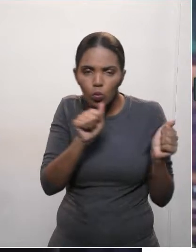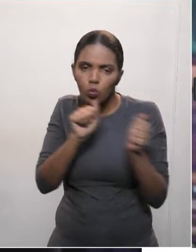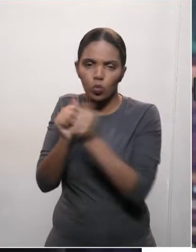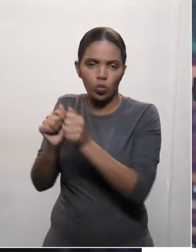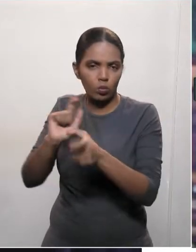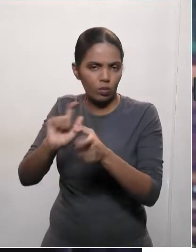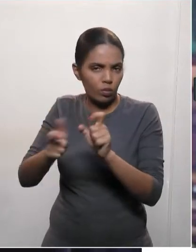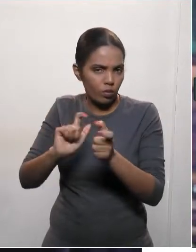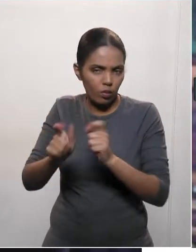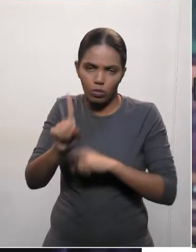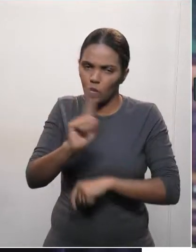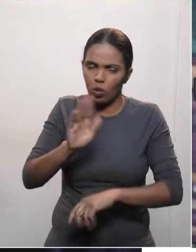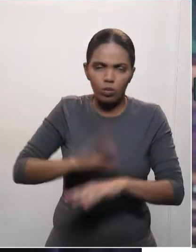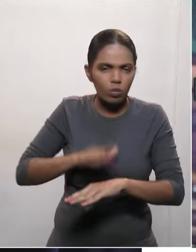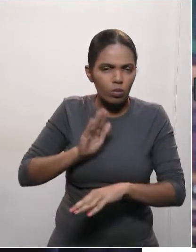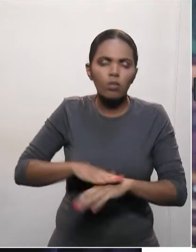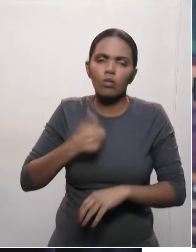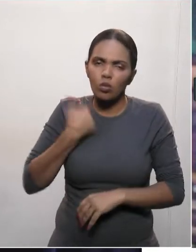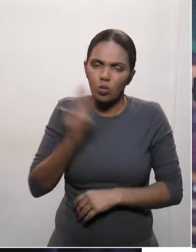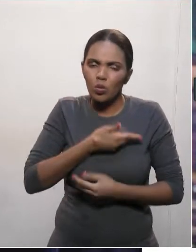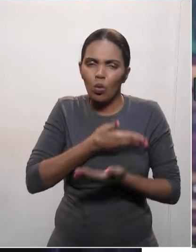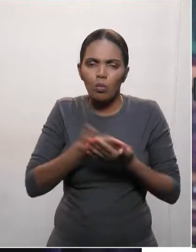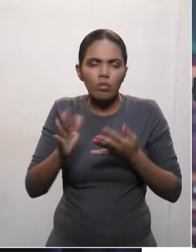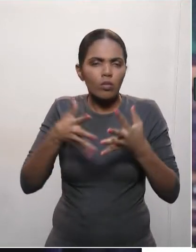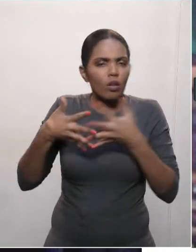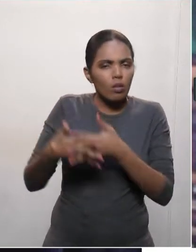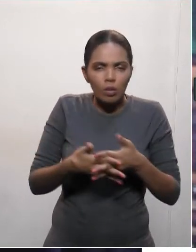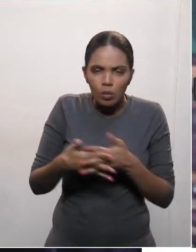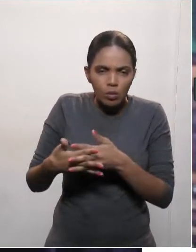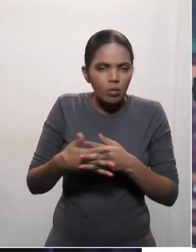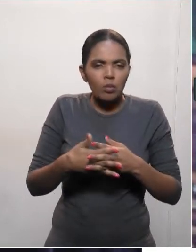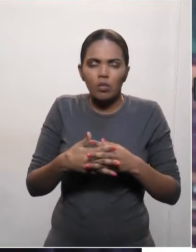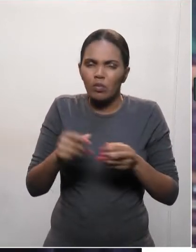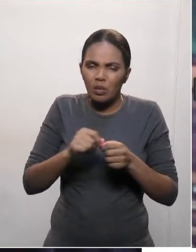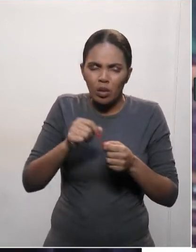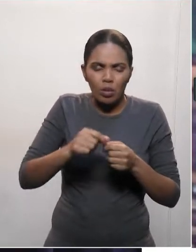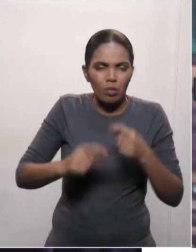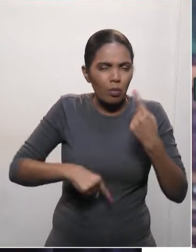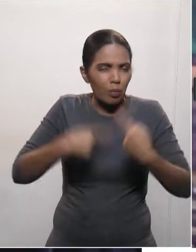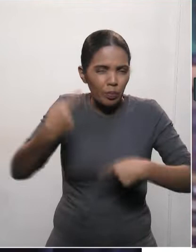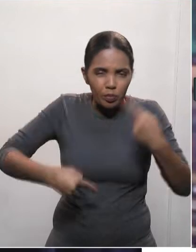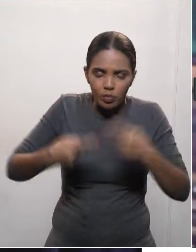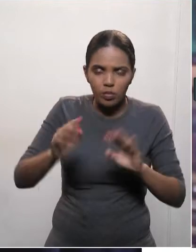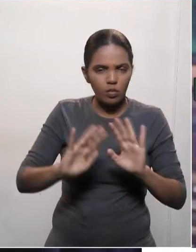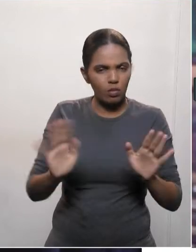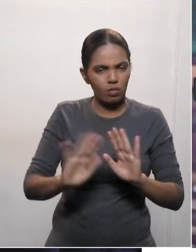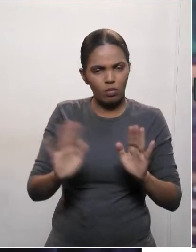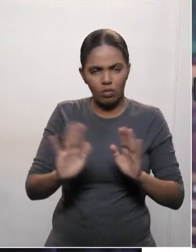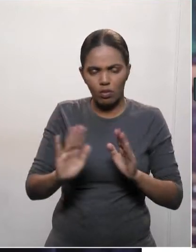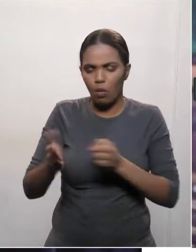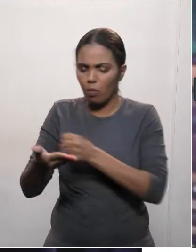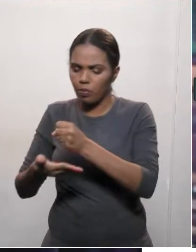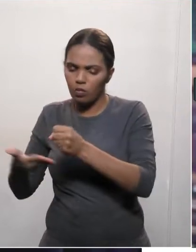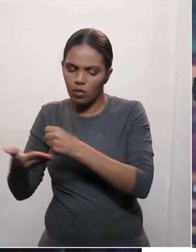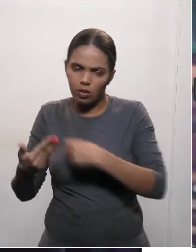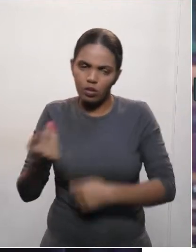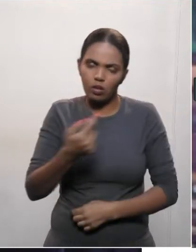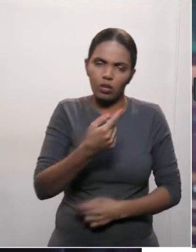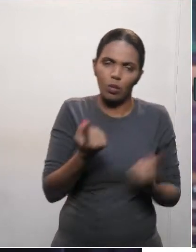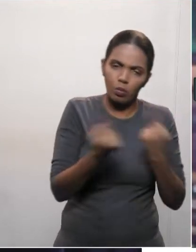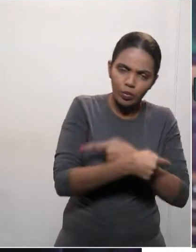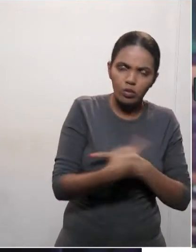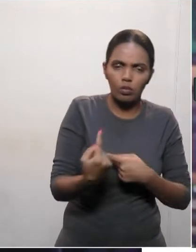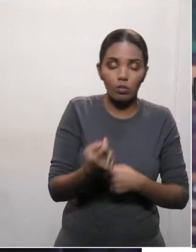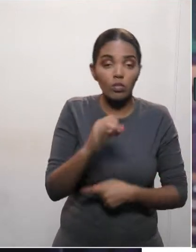entrar nesse conflito, oposição, base. Eu acho que se tem uma reunião com algum secretário,